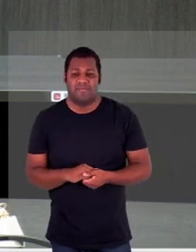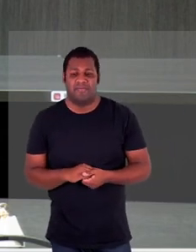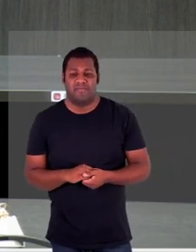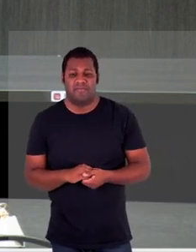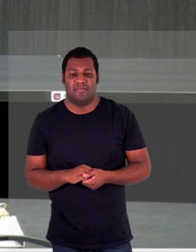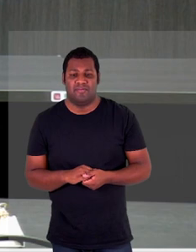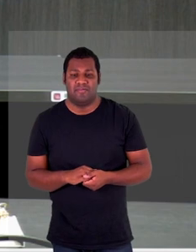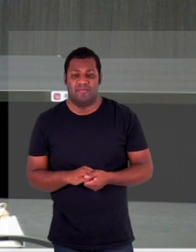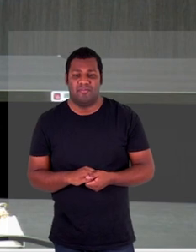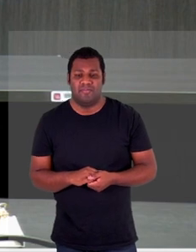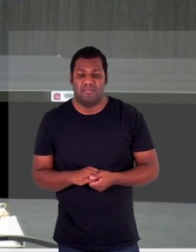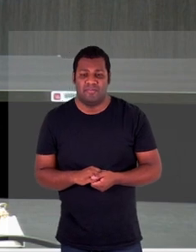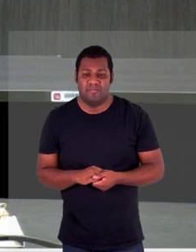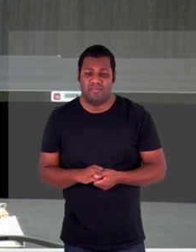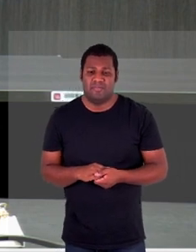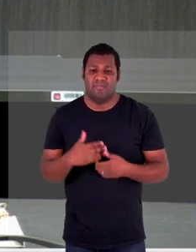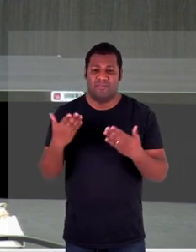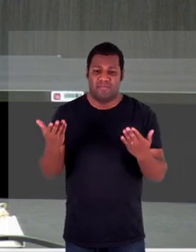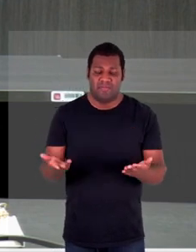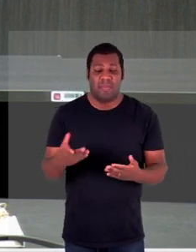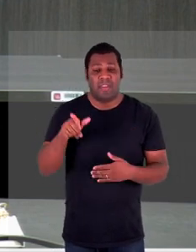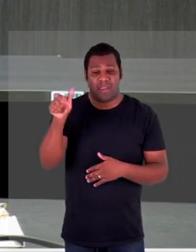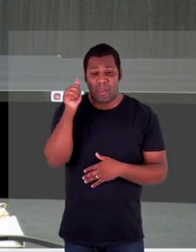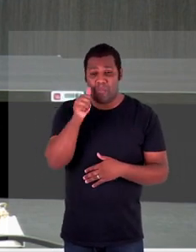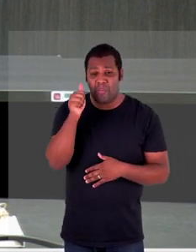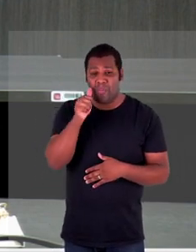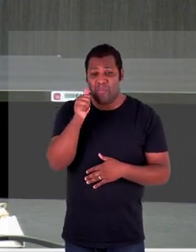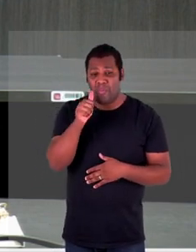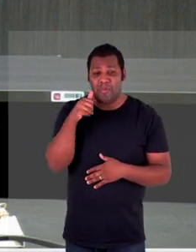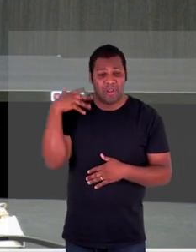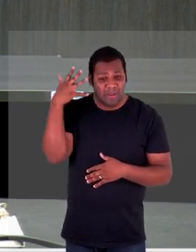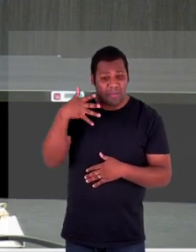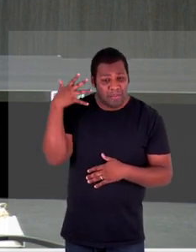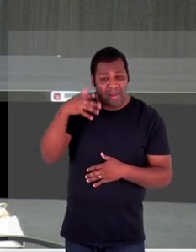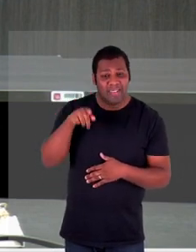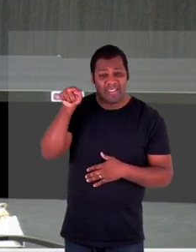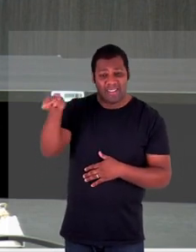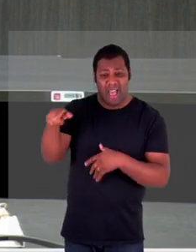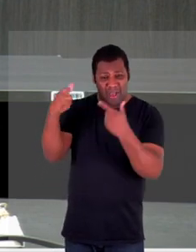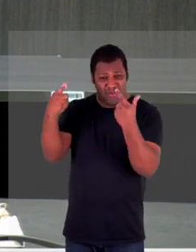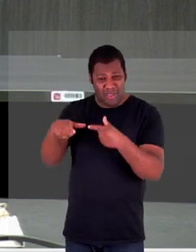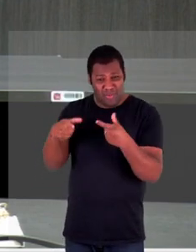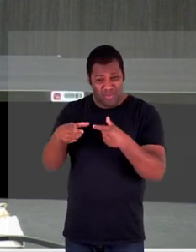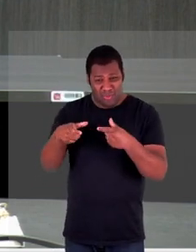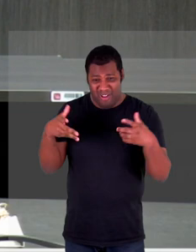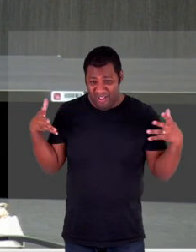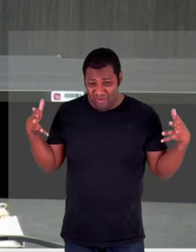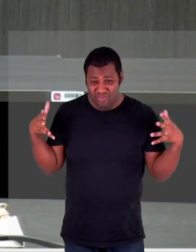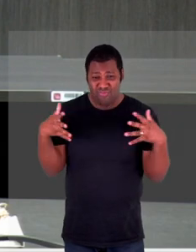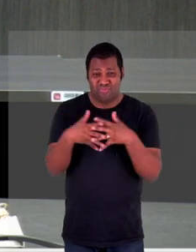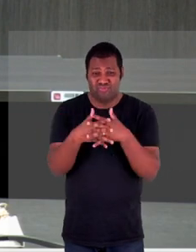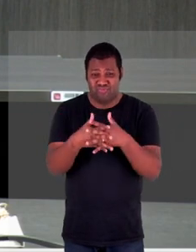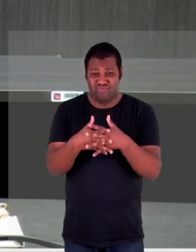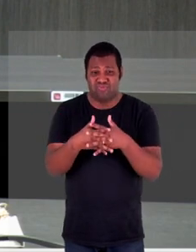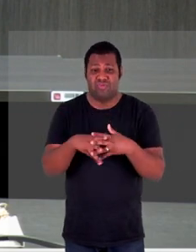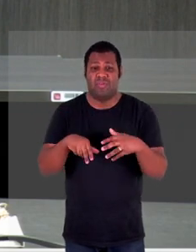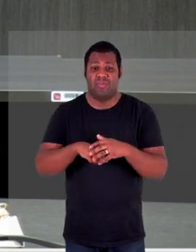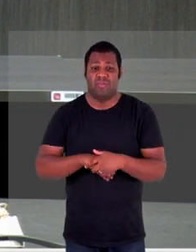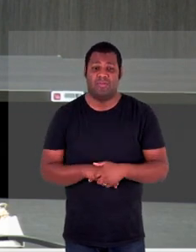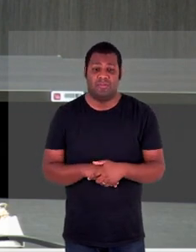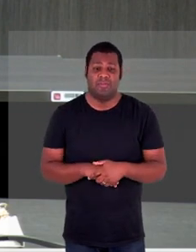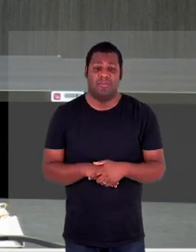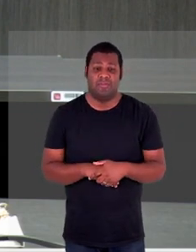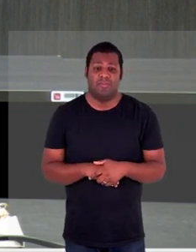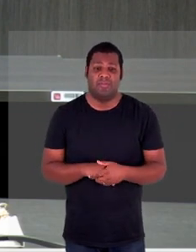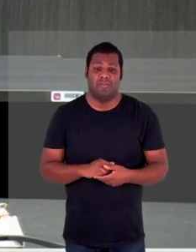diretamente da zona de conflito trazendo essa situação mais fática mesmo mais